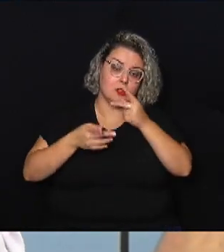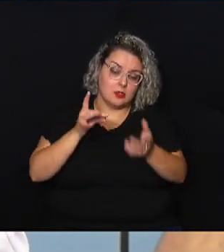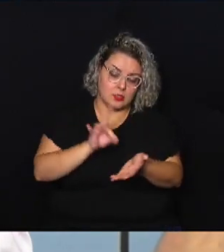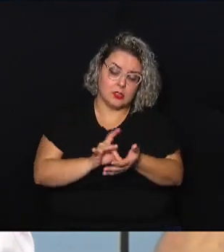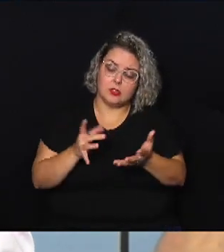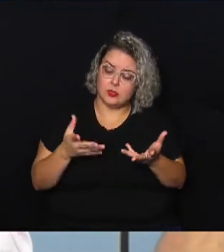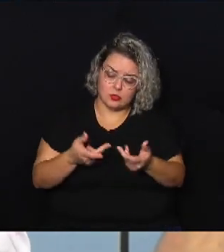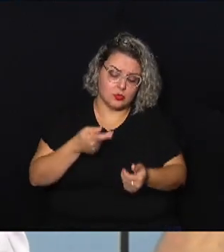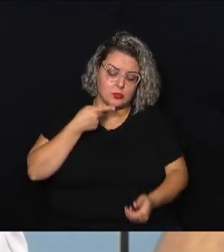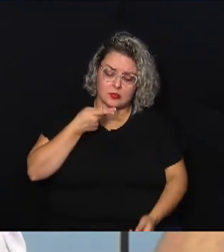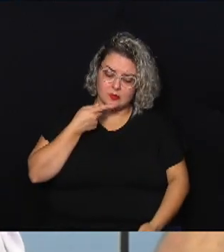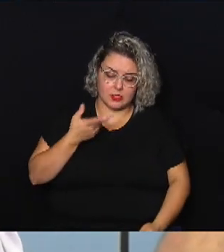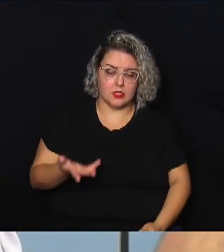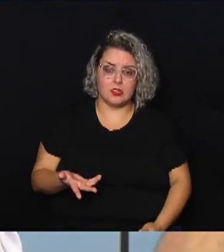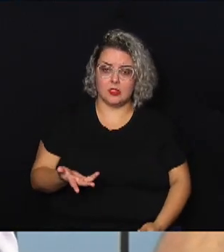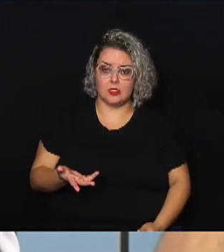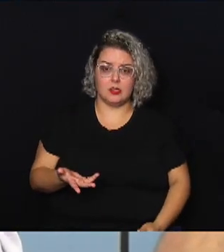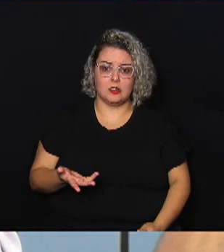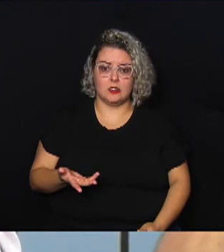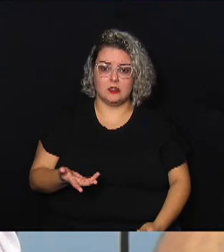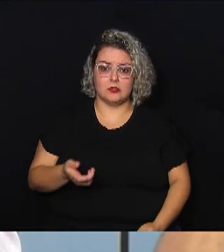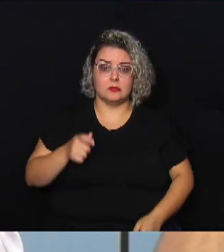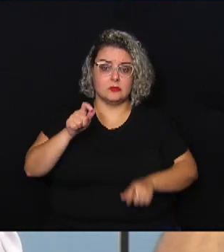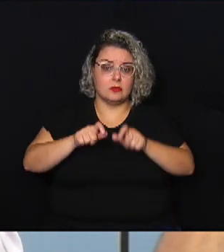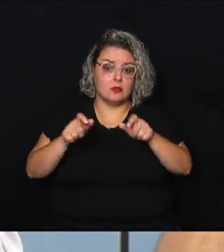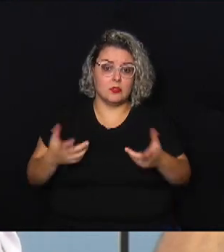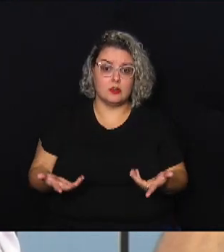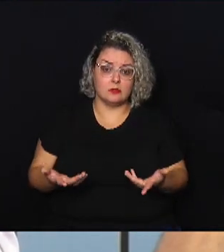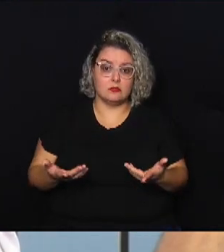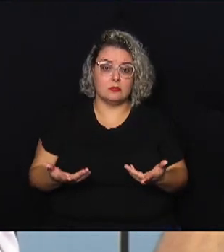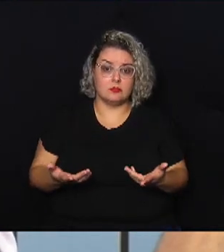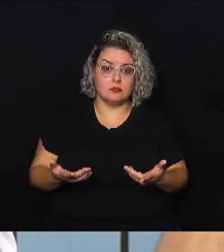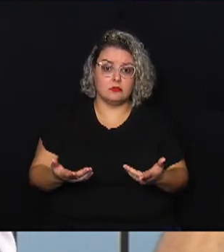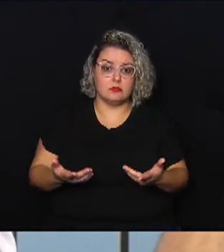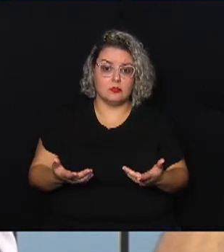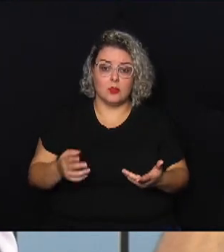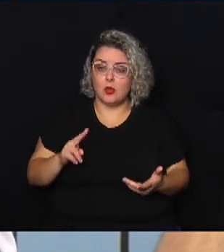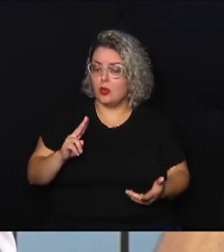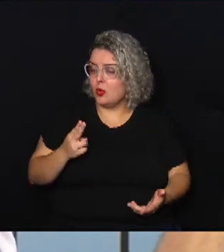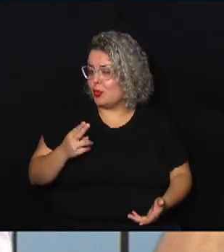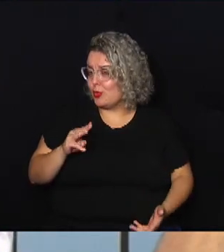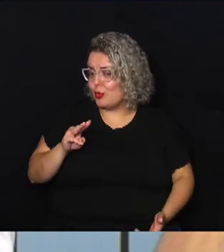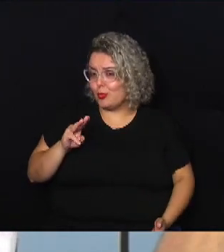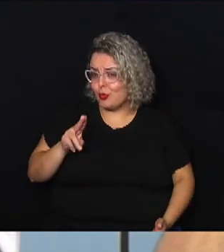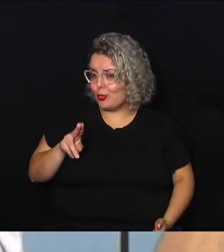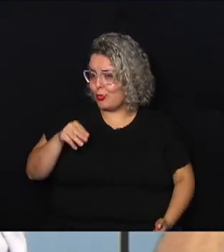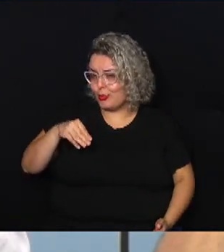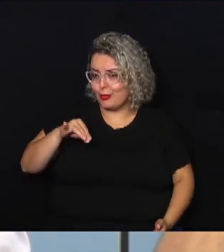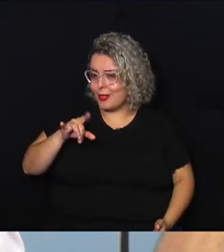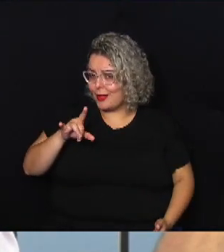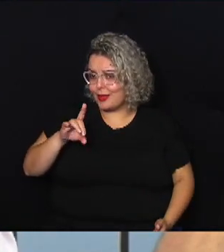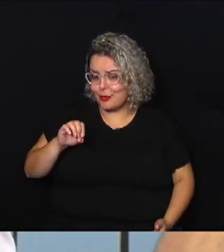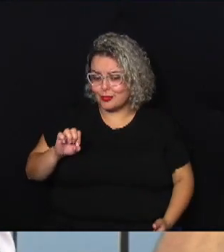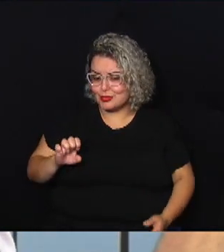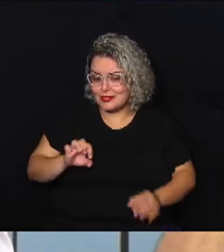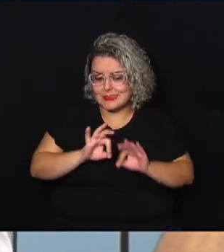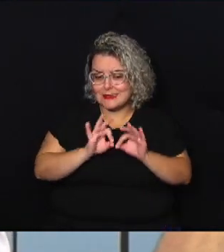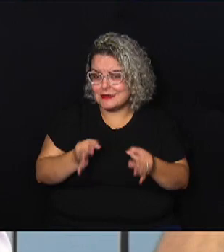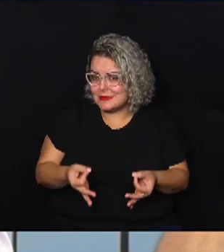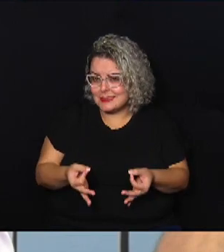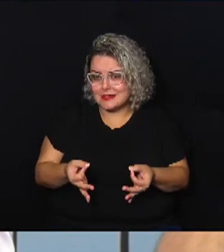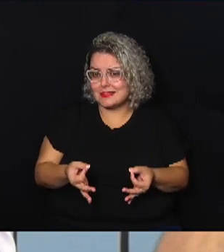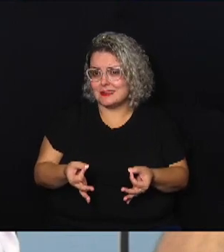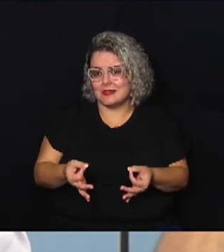a gente está falando são pessoas que humildes às vezes vêm de algumas localidades do nosso estado do nosso